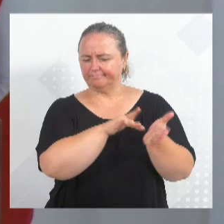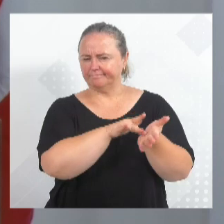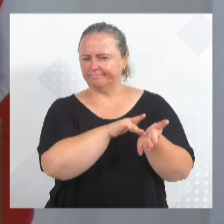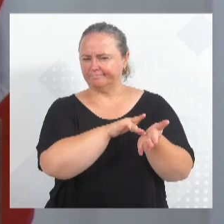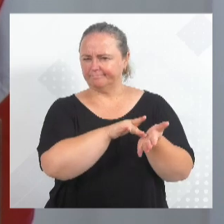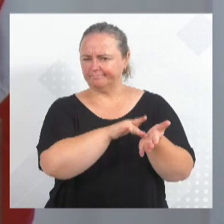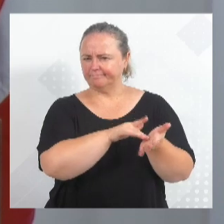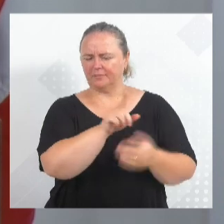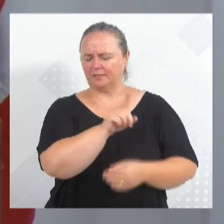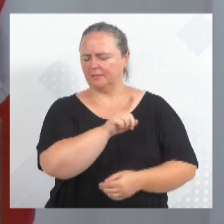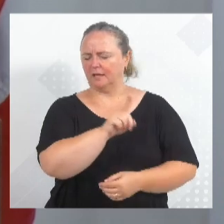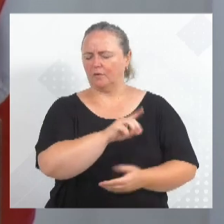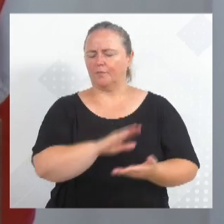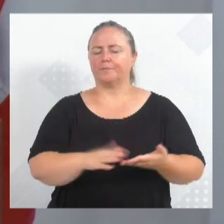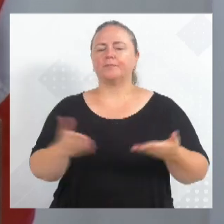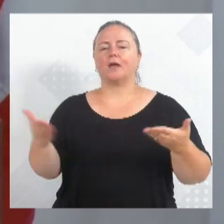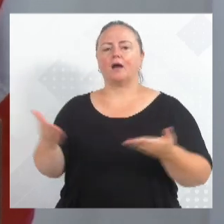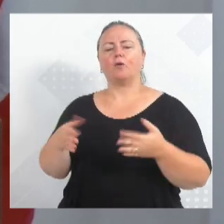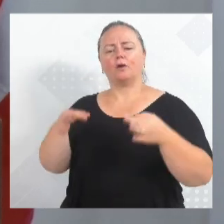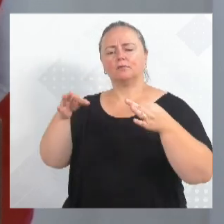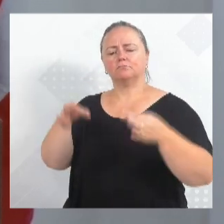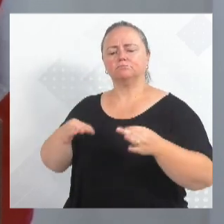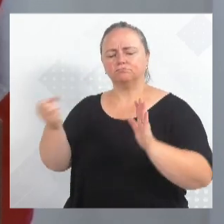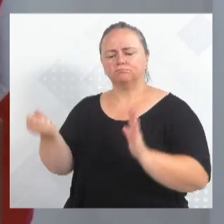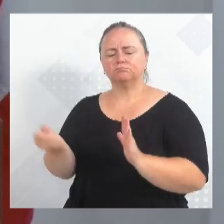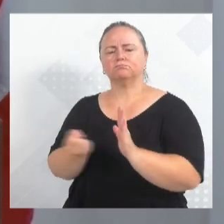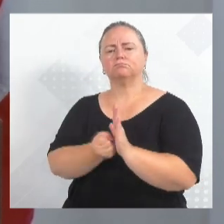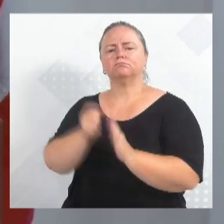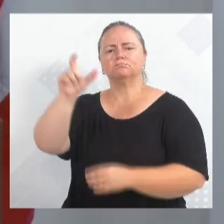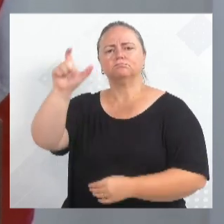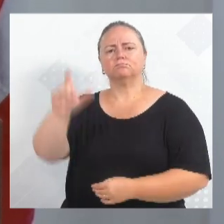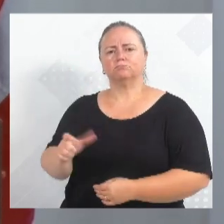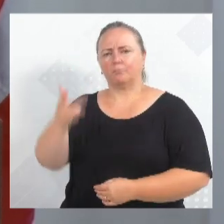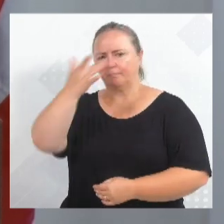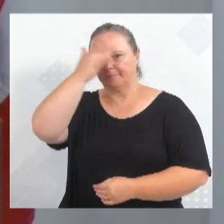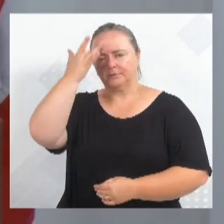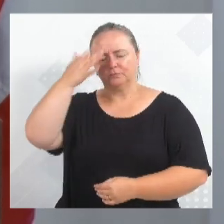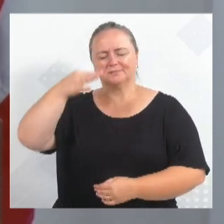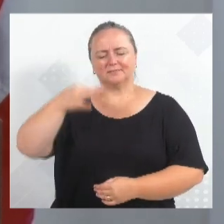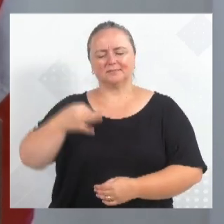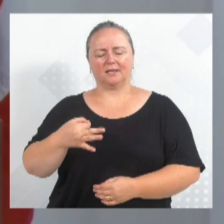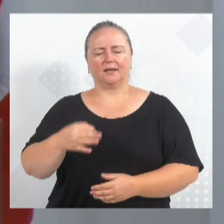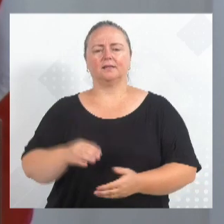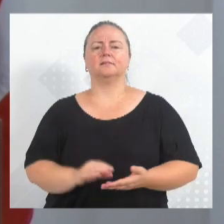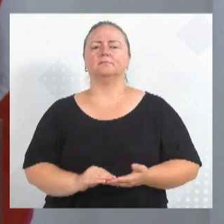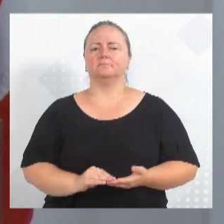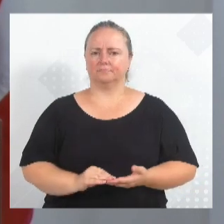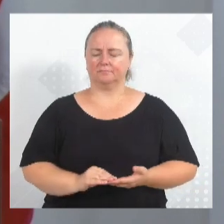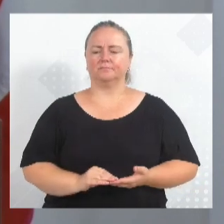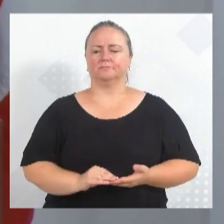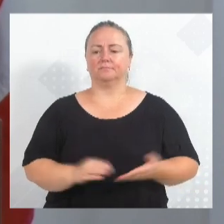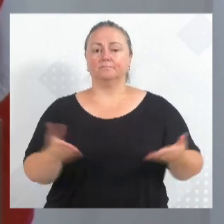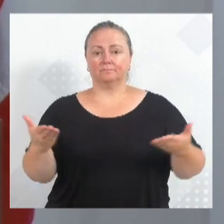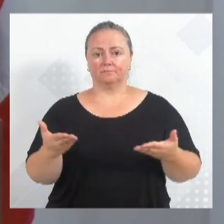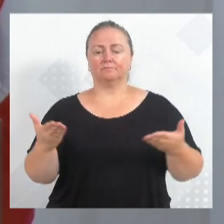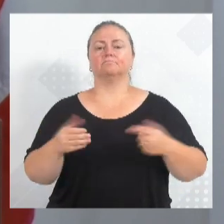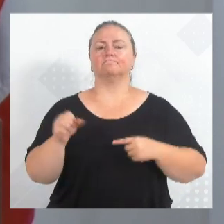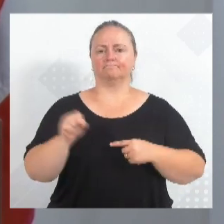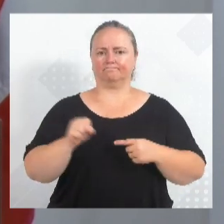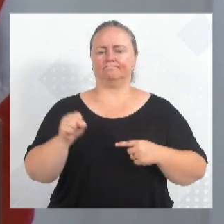acabou vândalos se filtrando no meio, e vocês viram o deu. Uma demonstração que realmente,